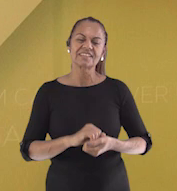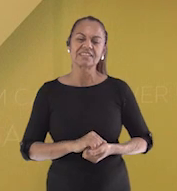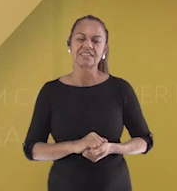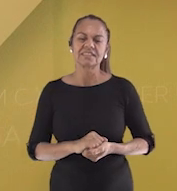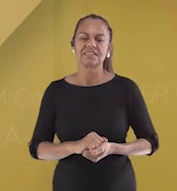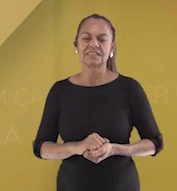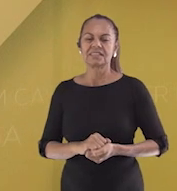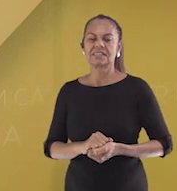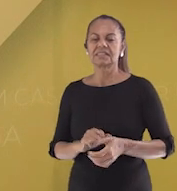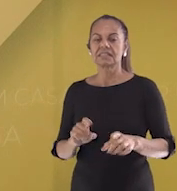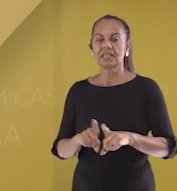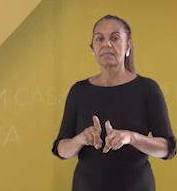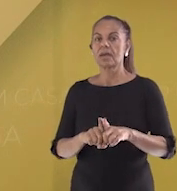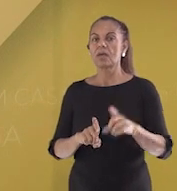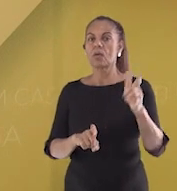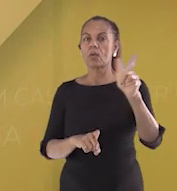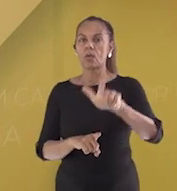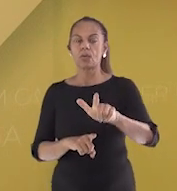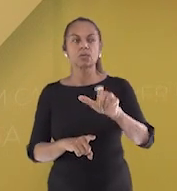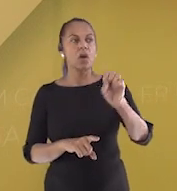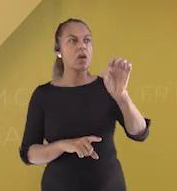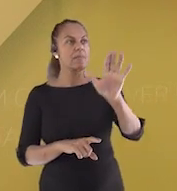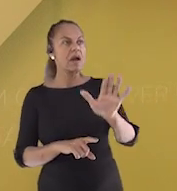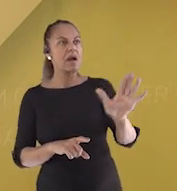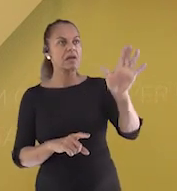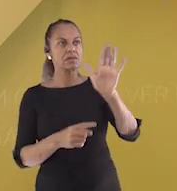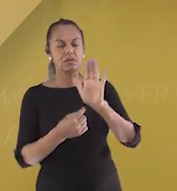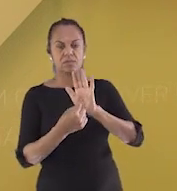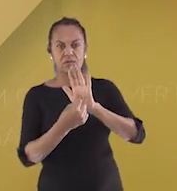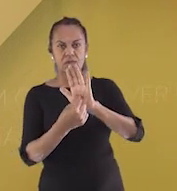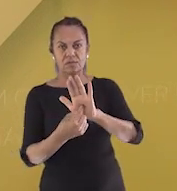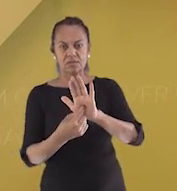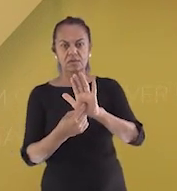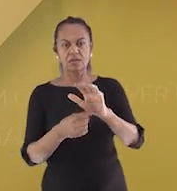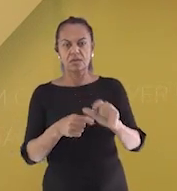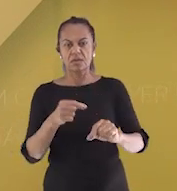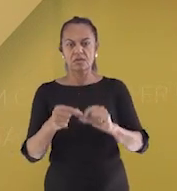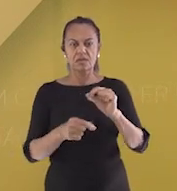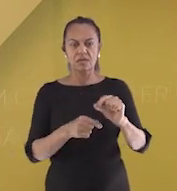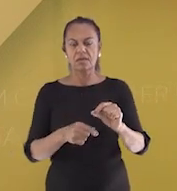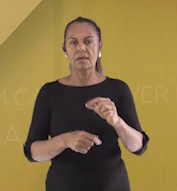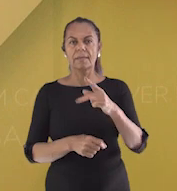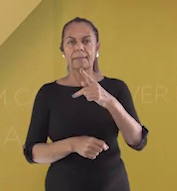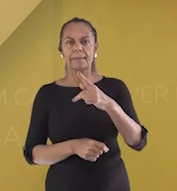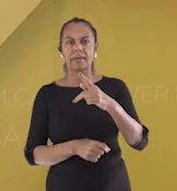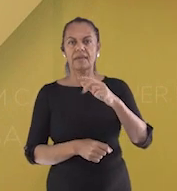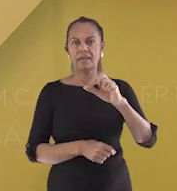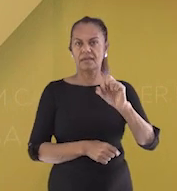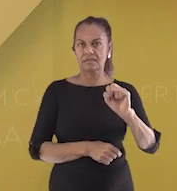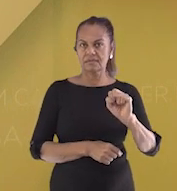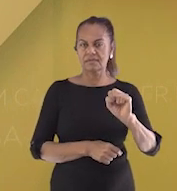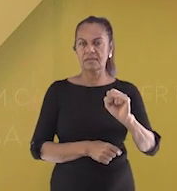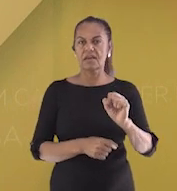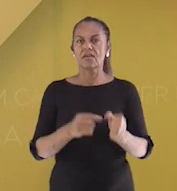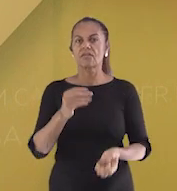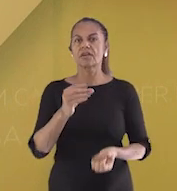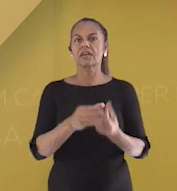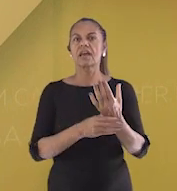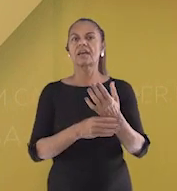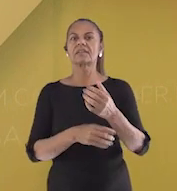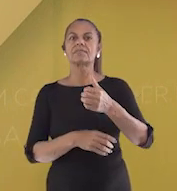Outro aparelho muito conhecido é o Playstation, também chamado de PS. Ele foi criado em